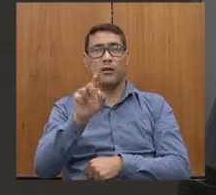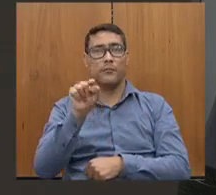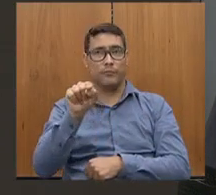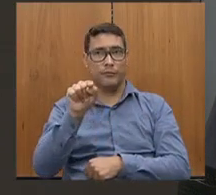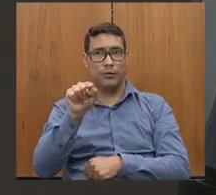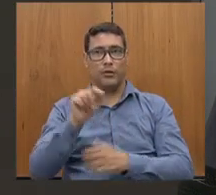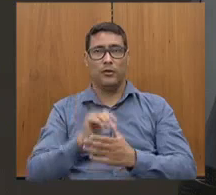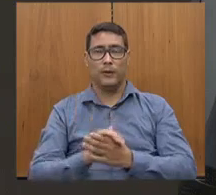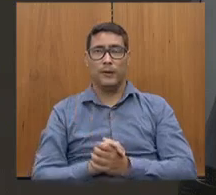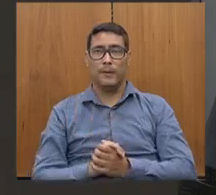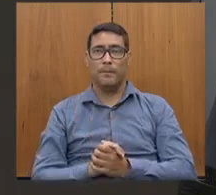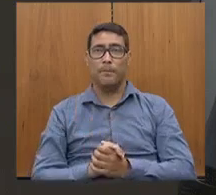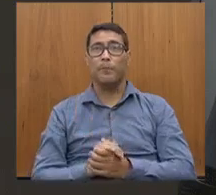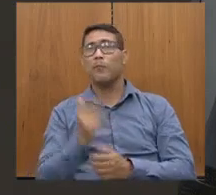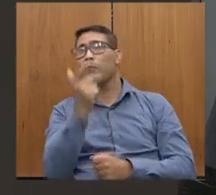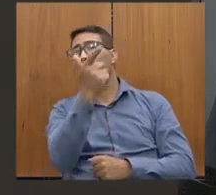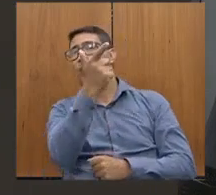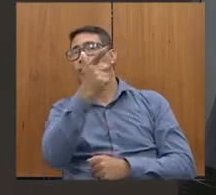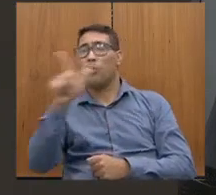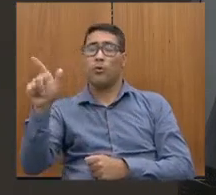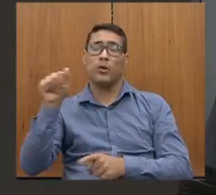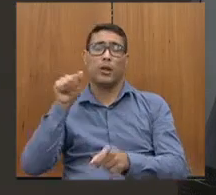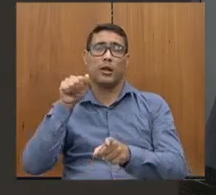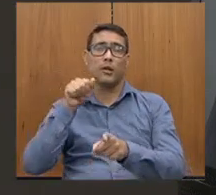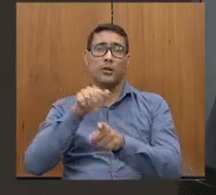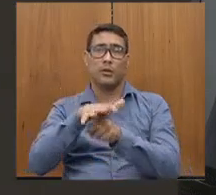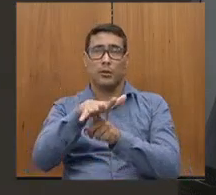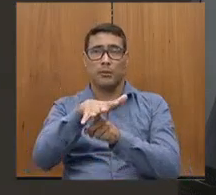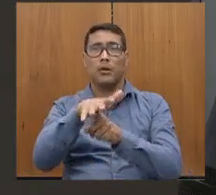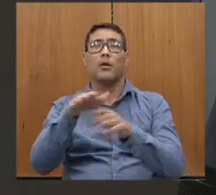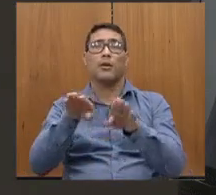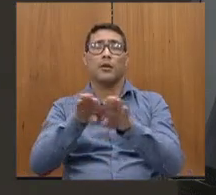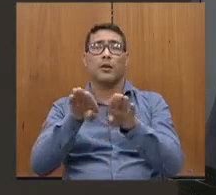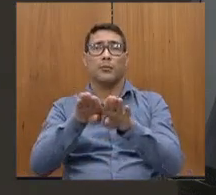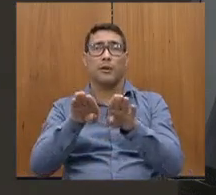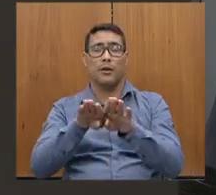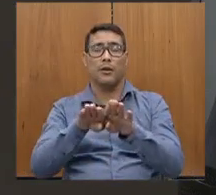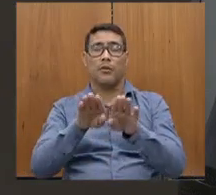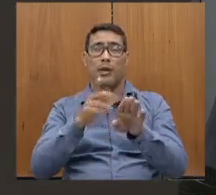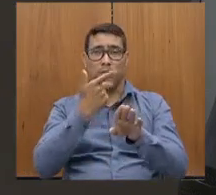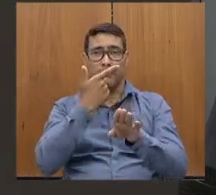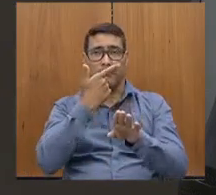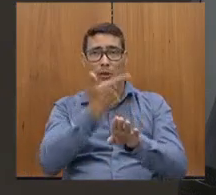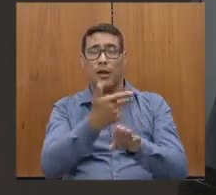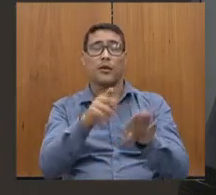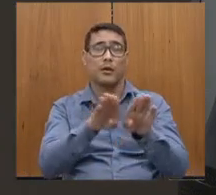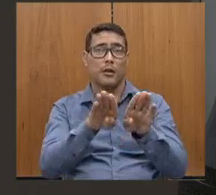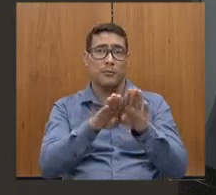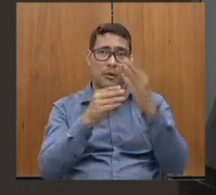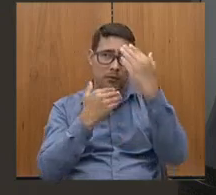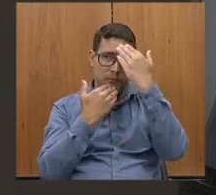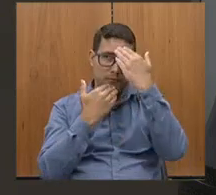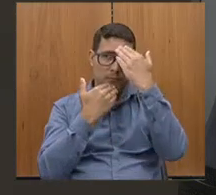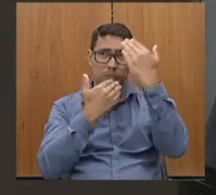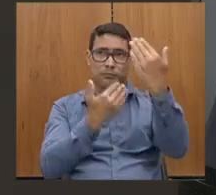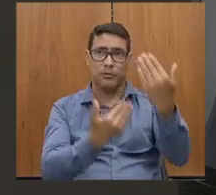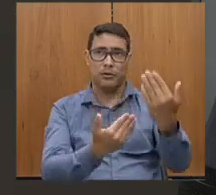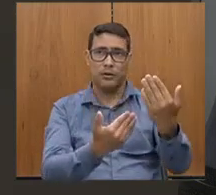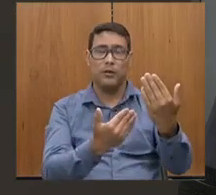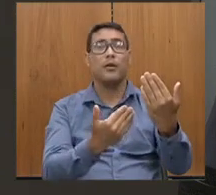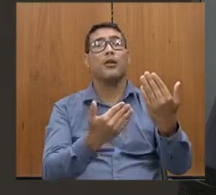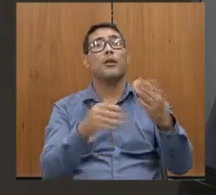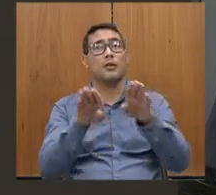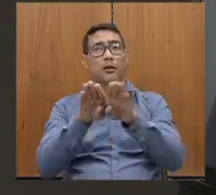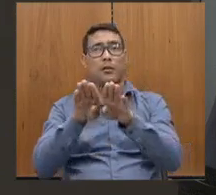uma outra demanda também que eu quero citar aqui e te agradecer, agradecer juntamente o